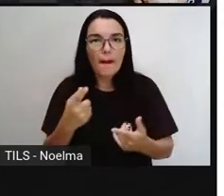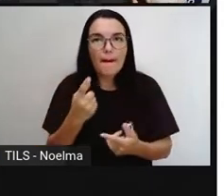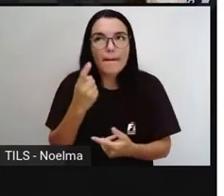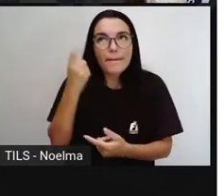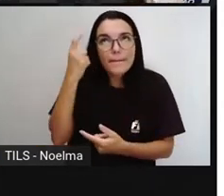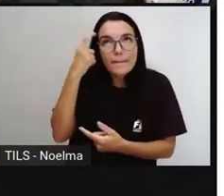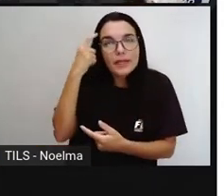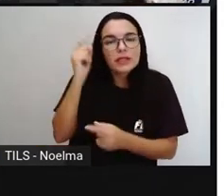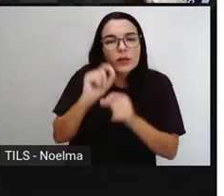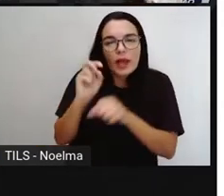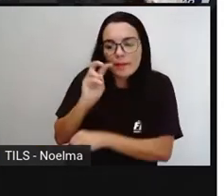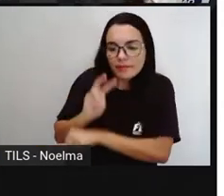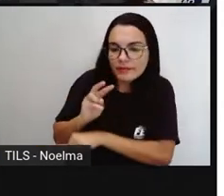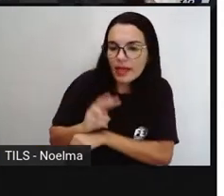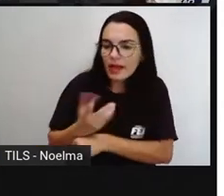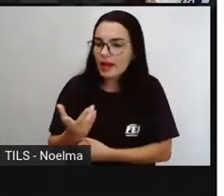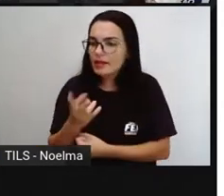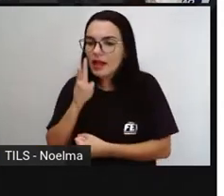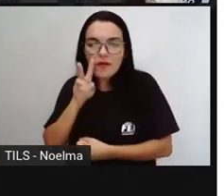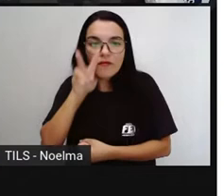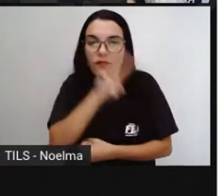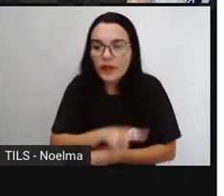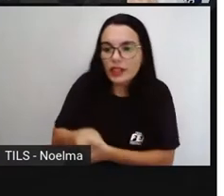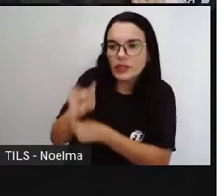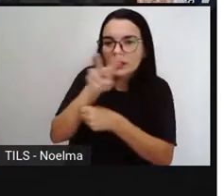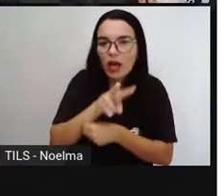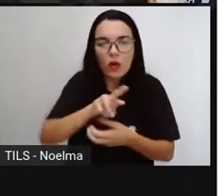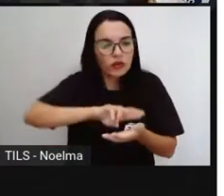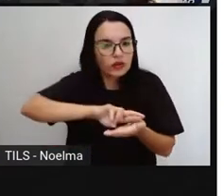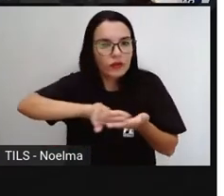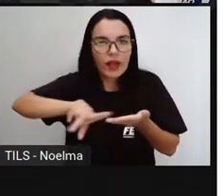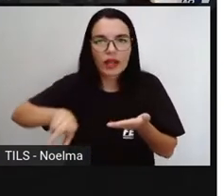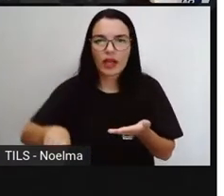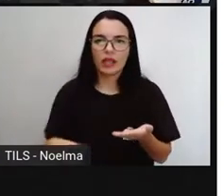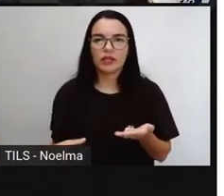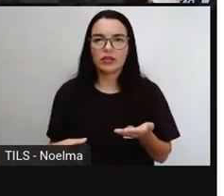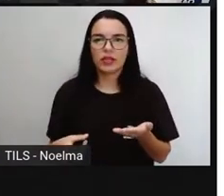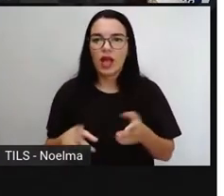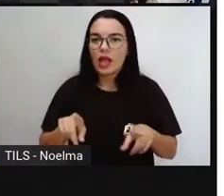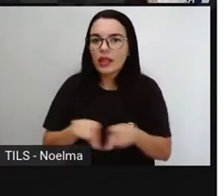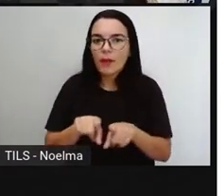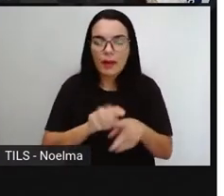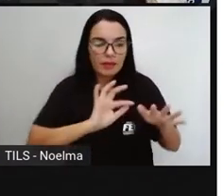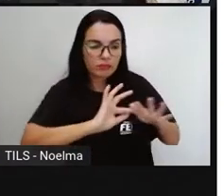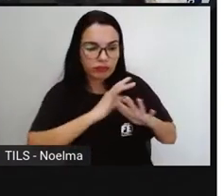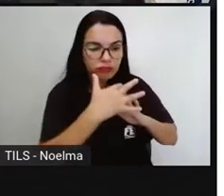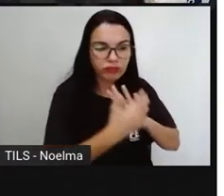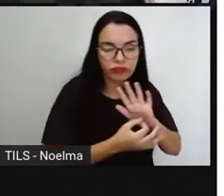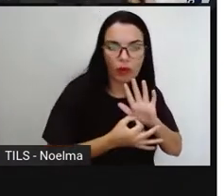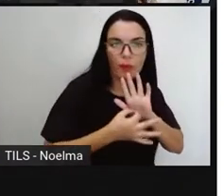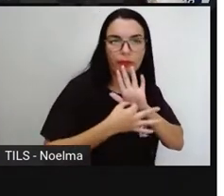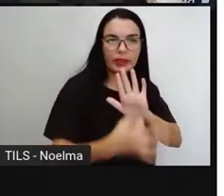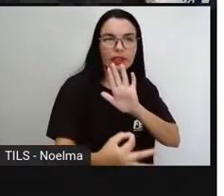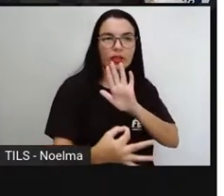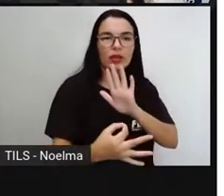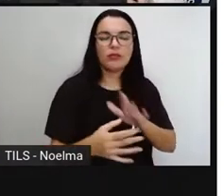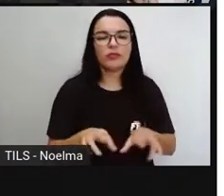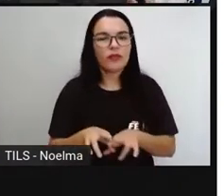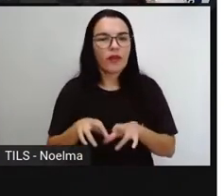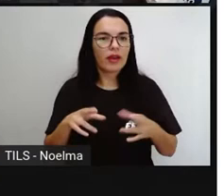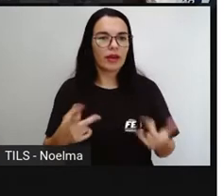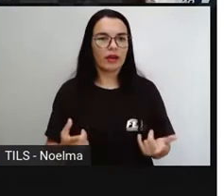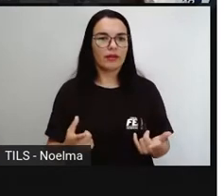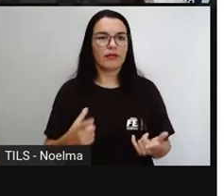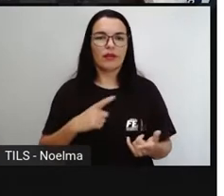olhares diferentes, formação de opinião diferentes em relação aos assuntos, aos